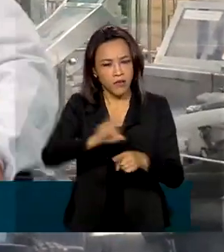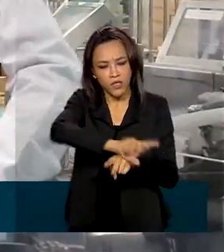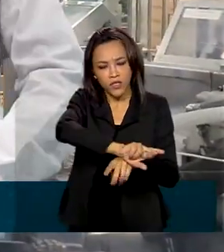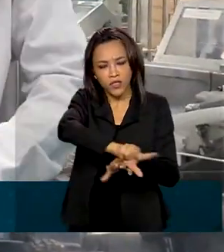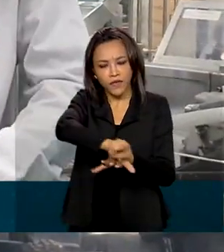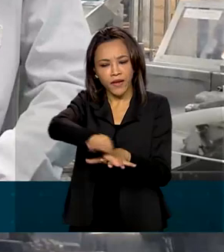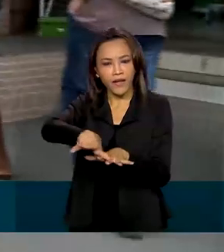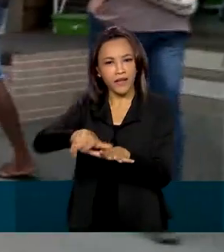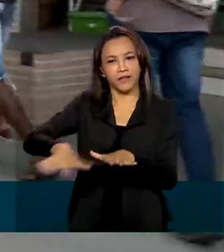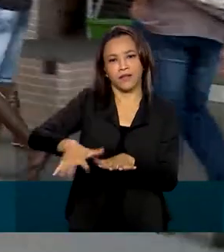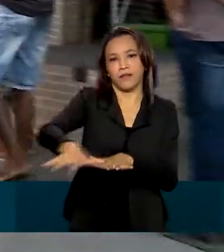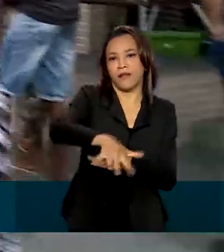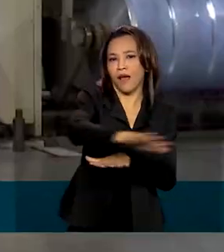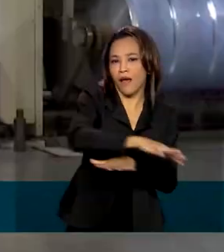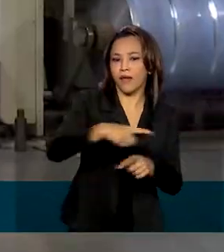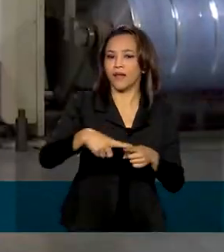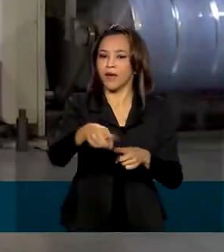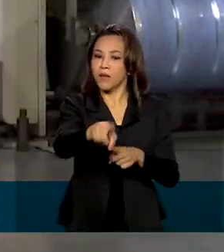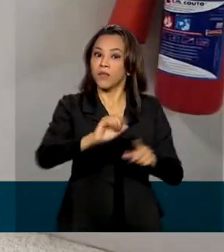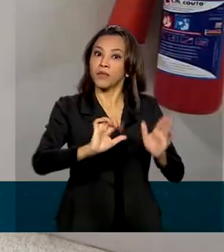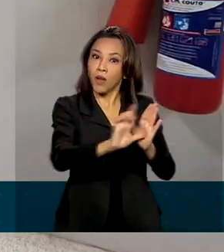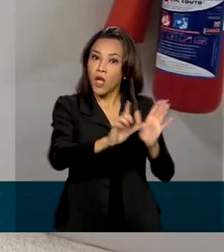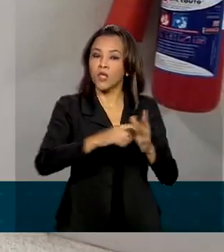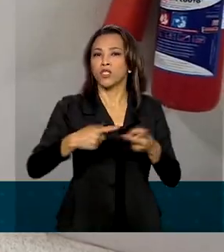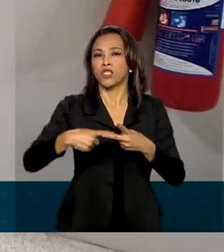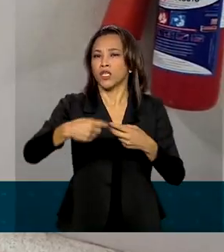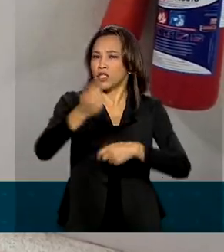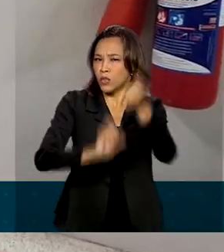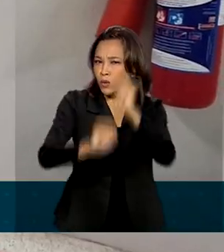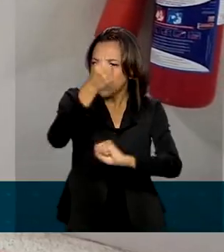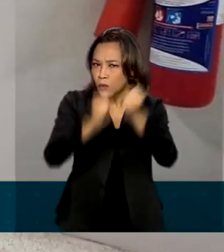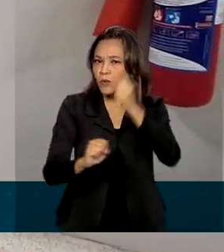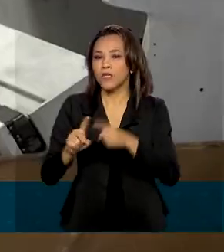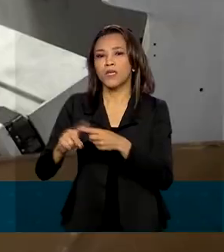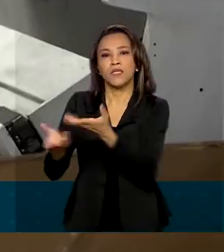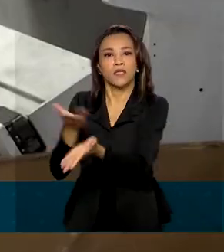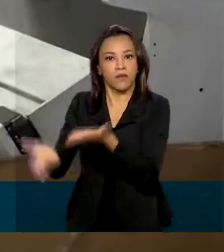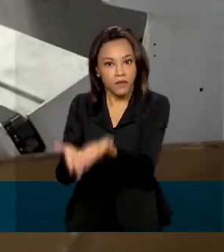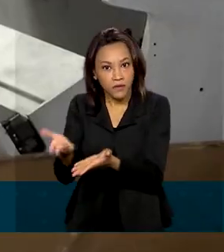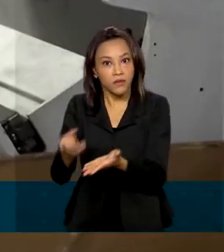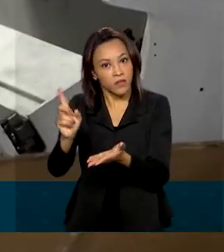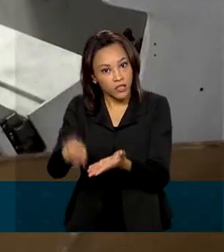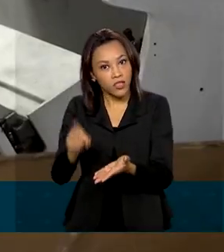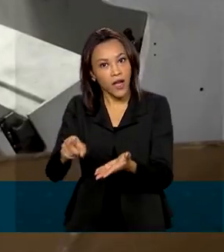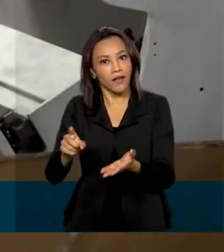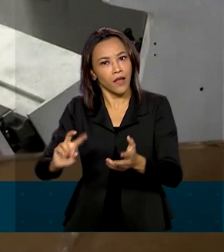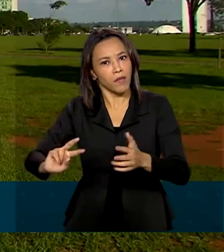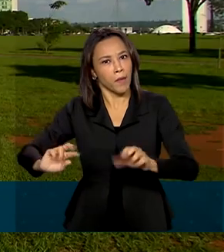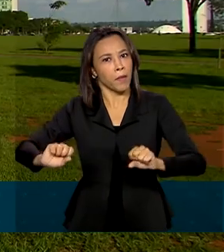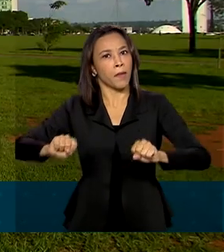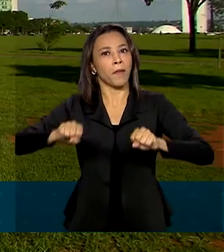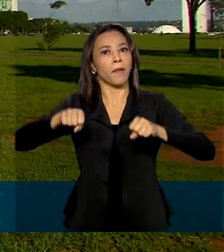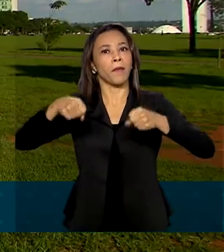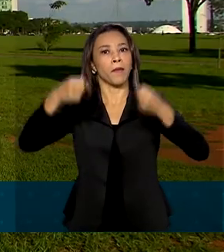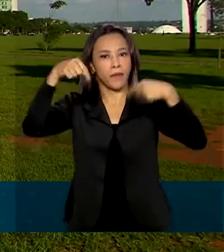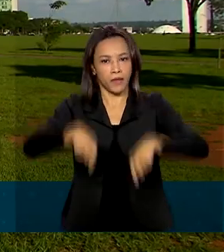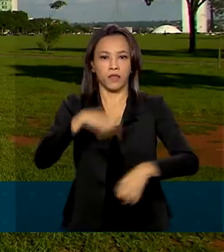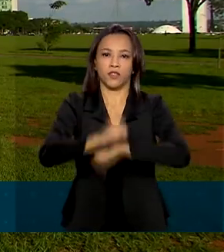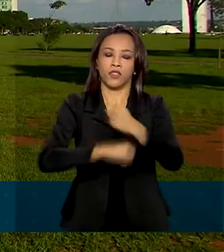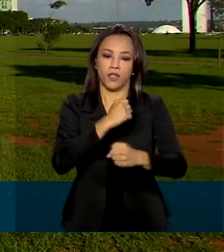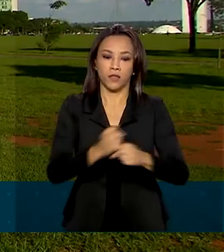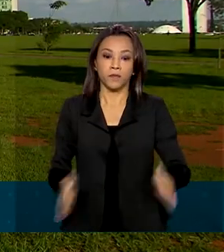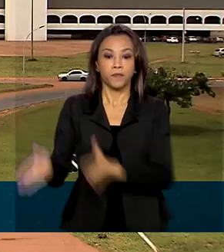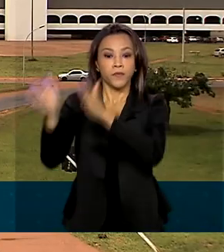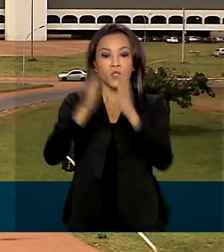segmentos econômicos, como varejo, indústria e o setor de serviços, que já é sentida neste ano. Em relação às